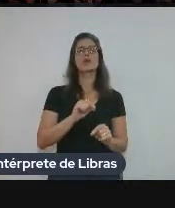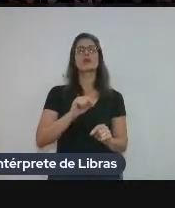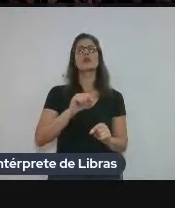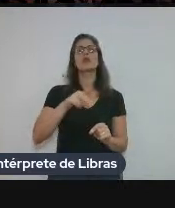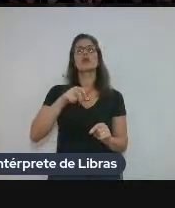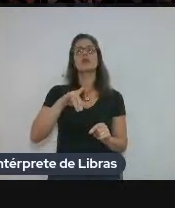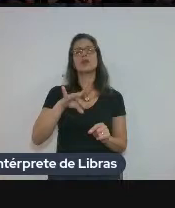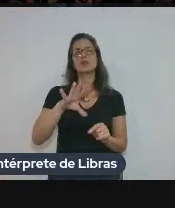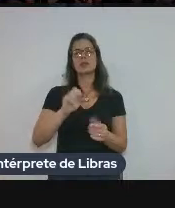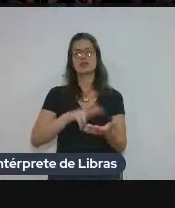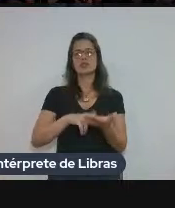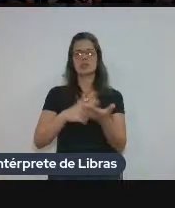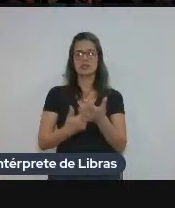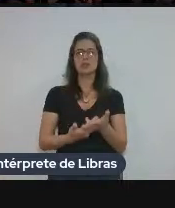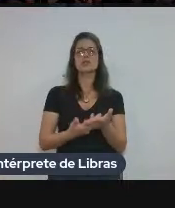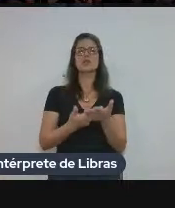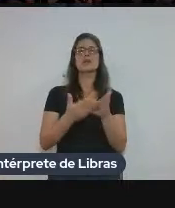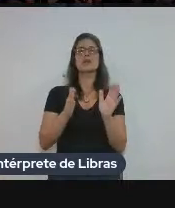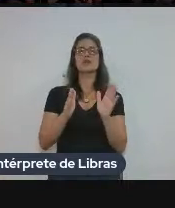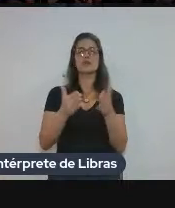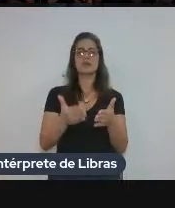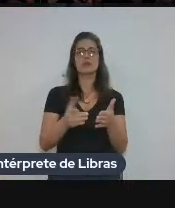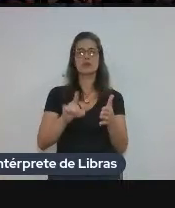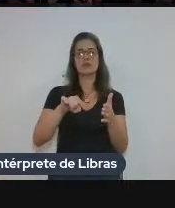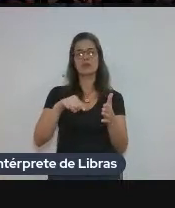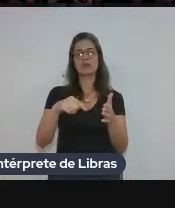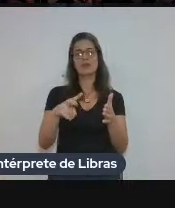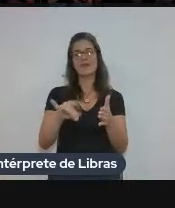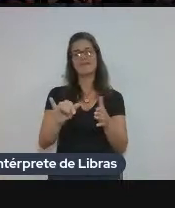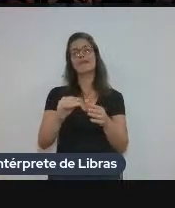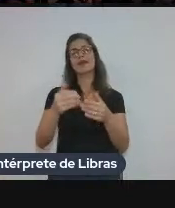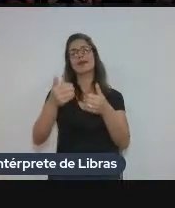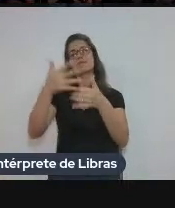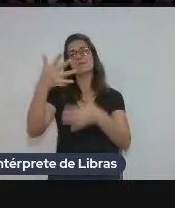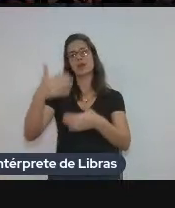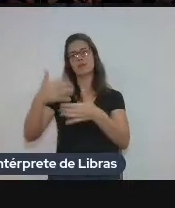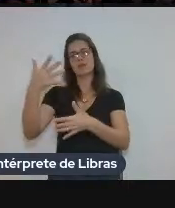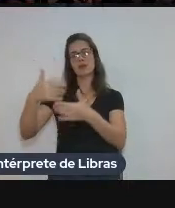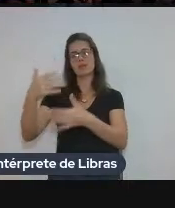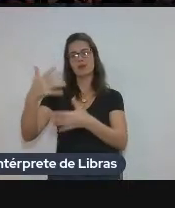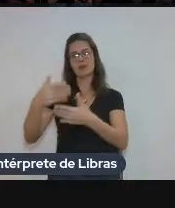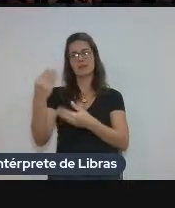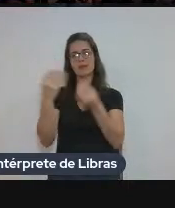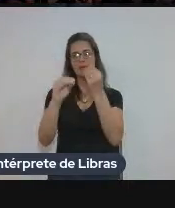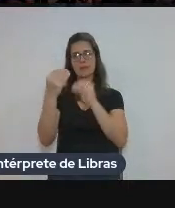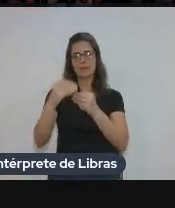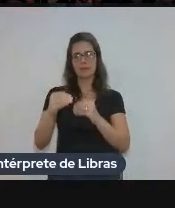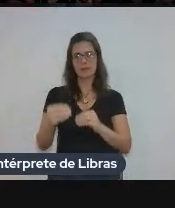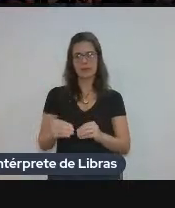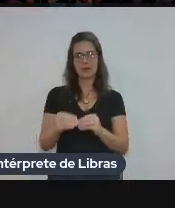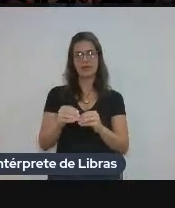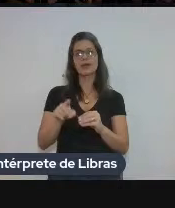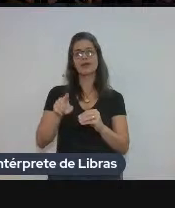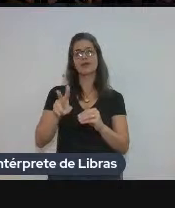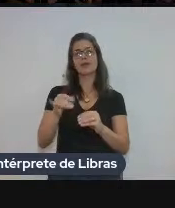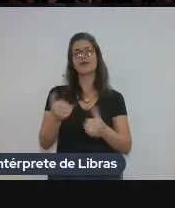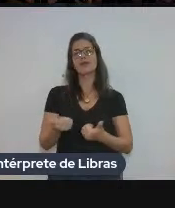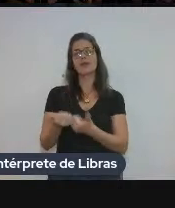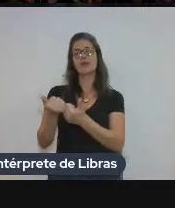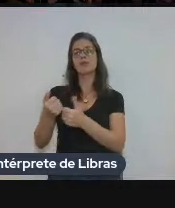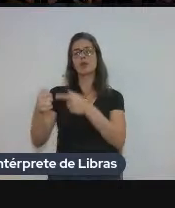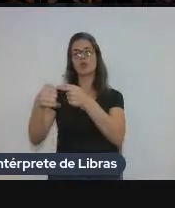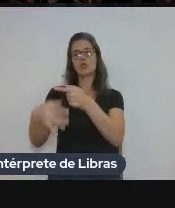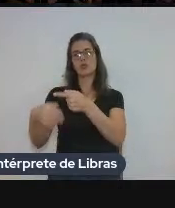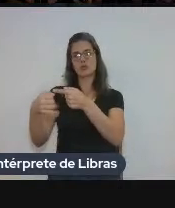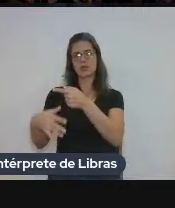especializada e a gente preenche fichas, né? Que vão alimentar o glossário e depois que essas fichas já